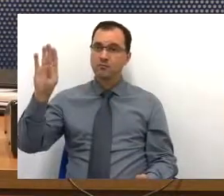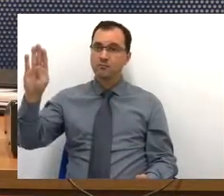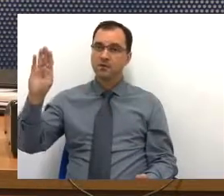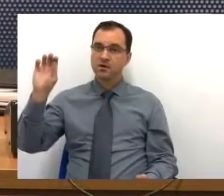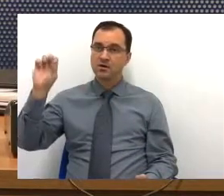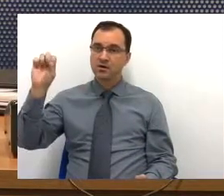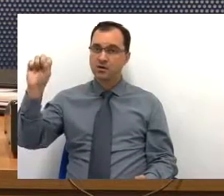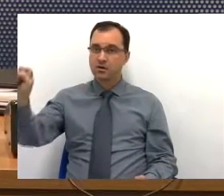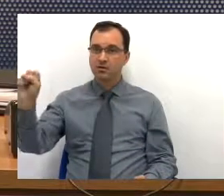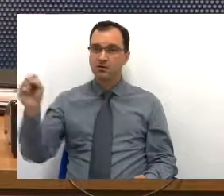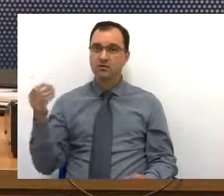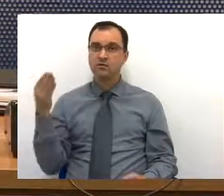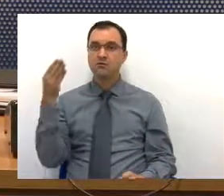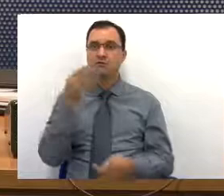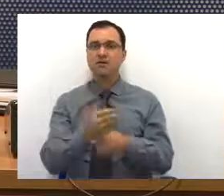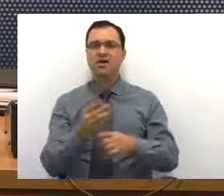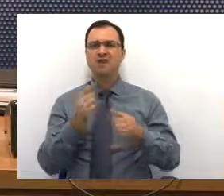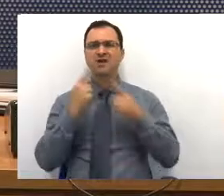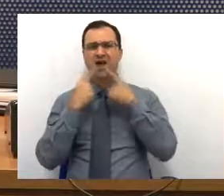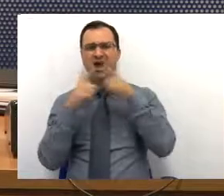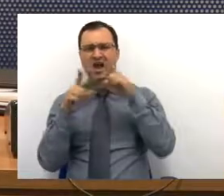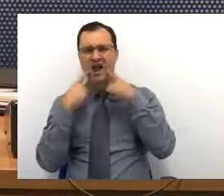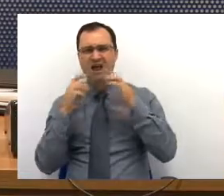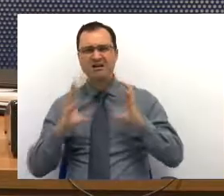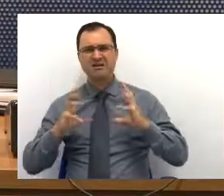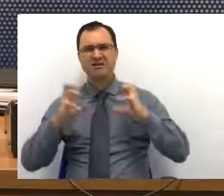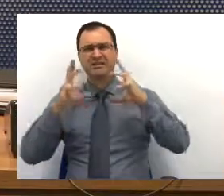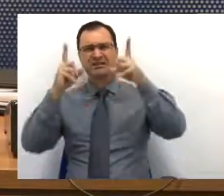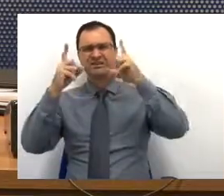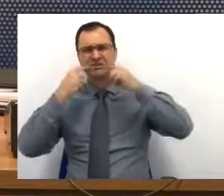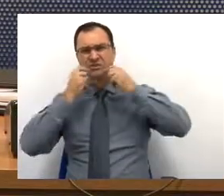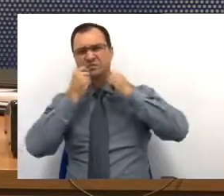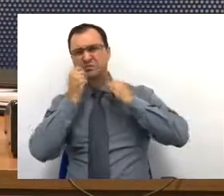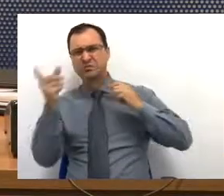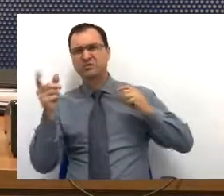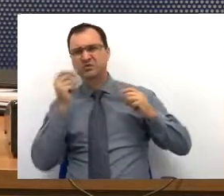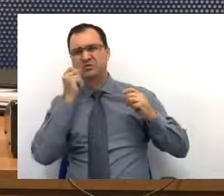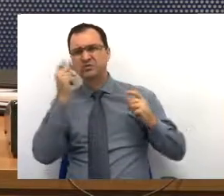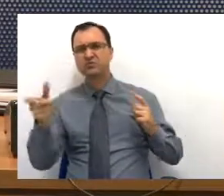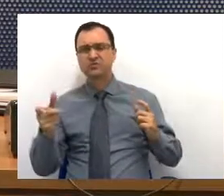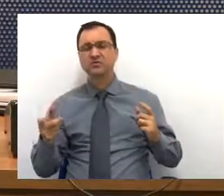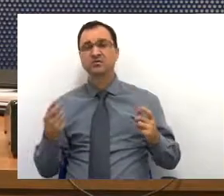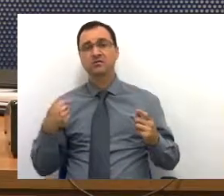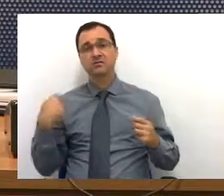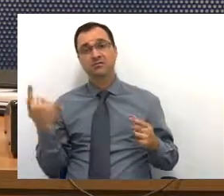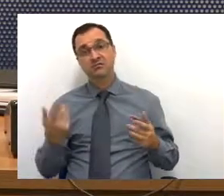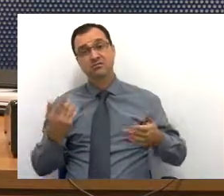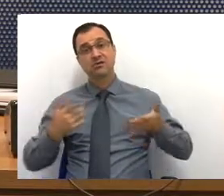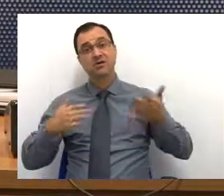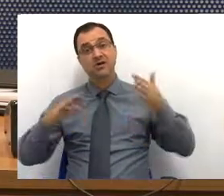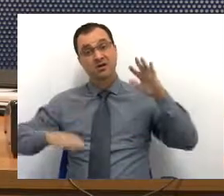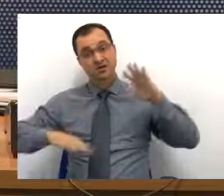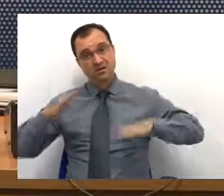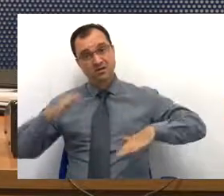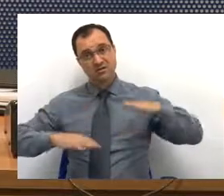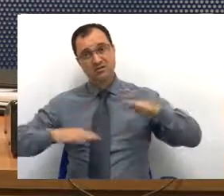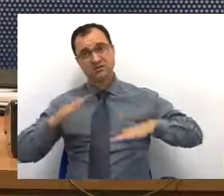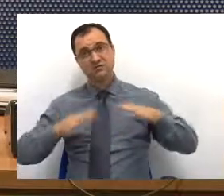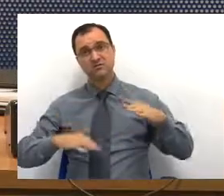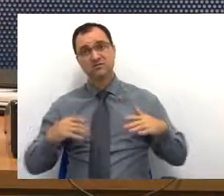um medicamento, ela vai reclamar, vai brigar, vai xingar, então, a gente, às vezes, são